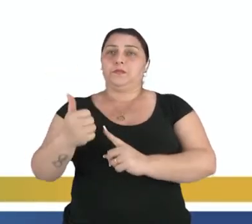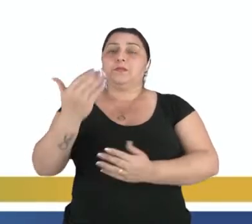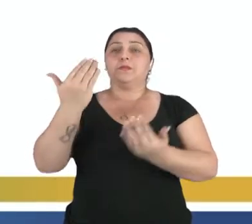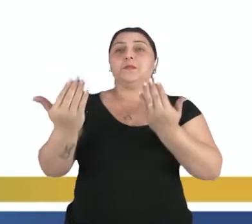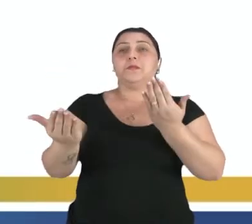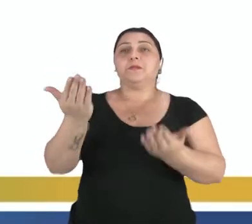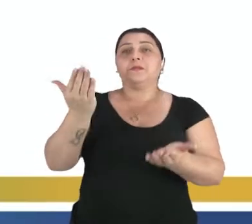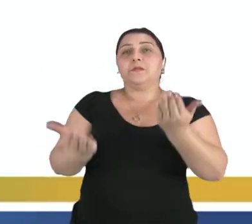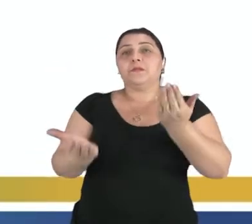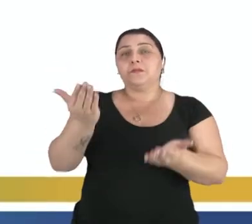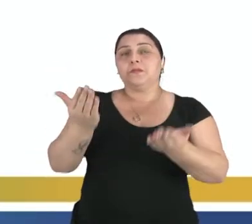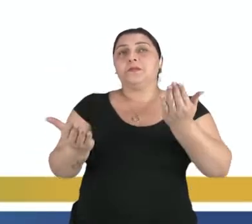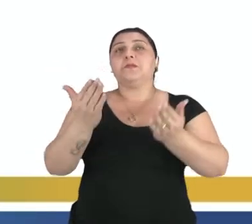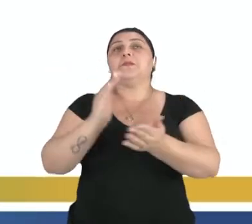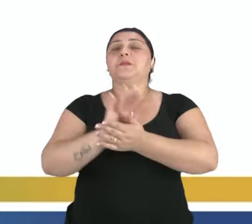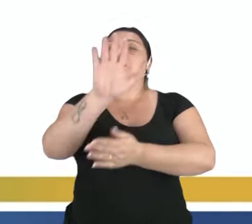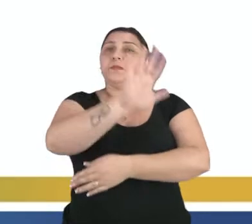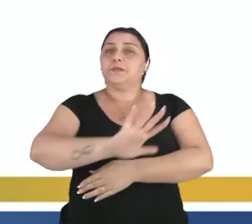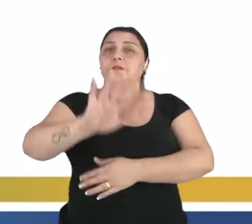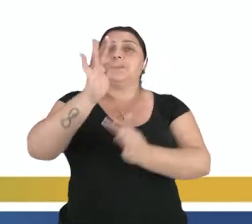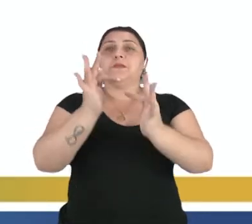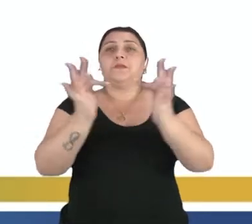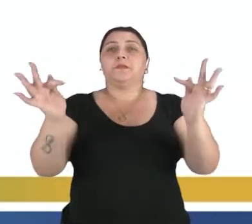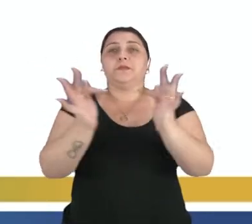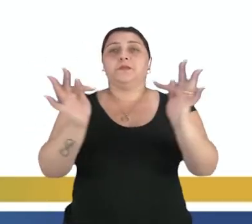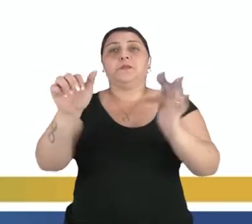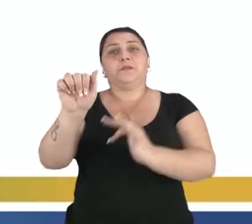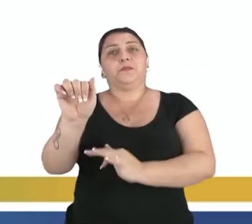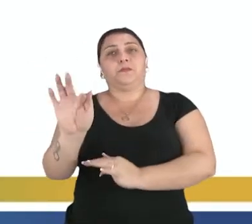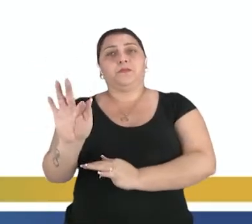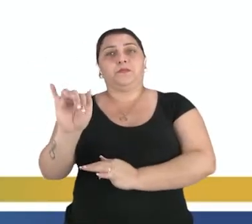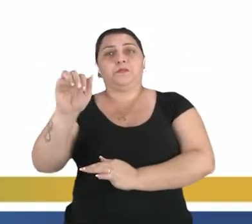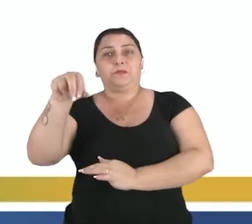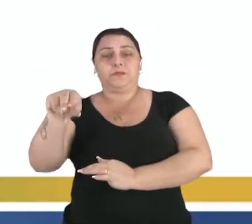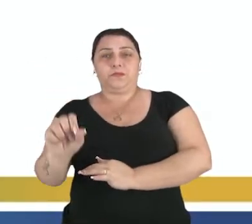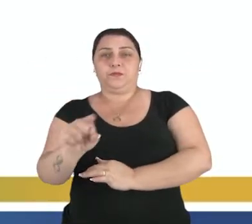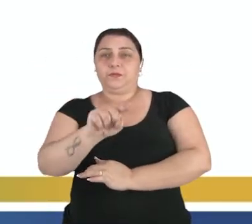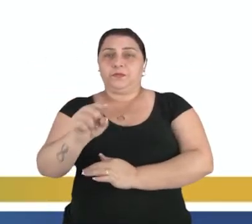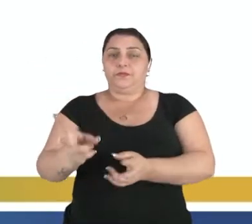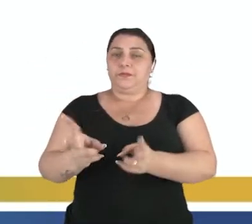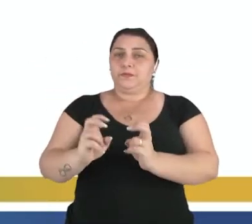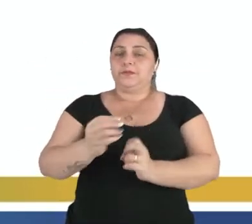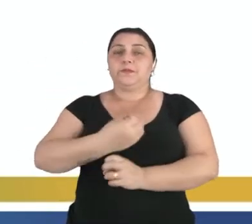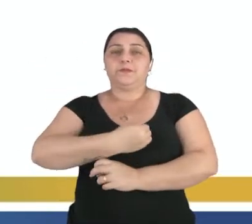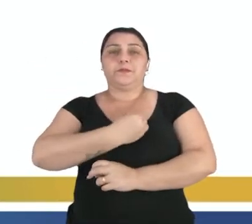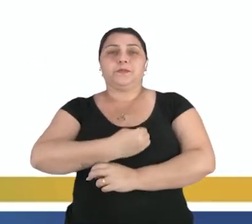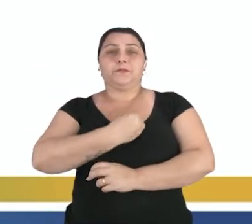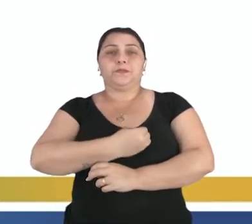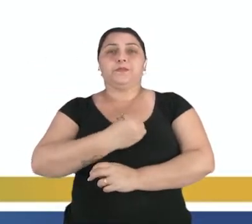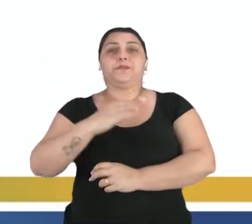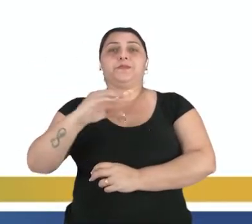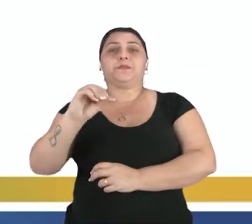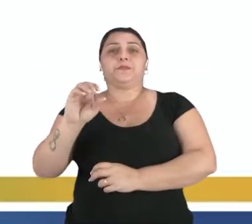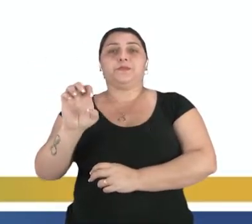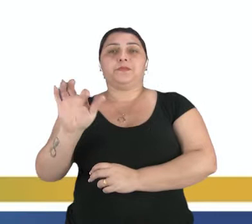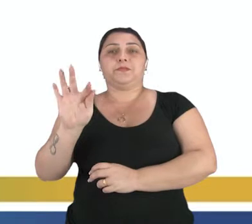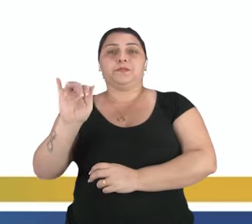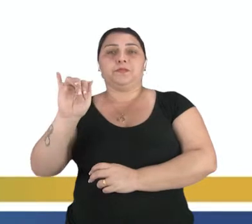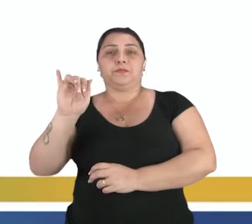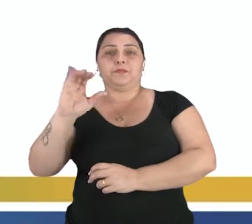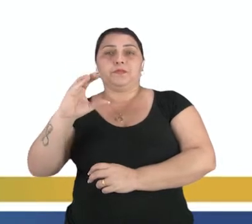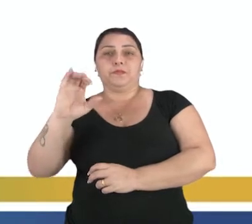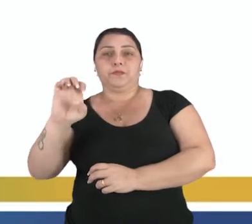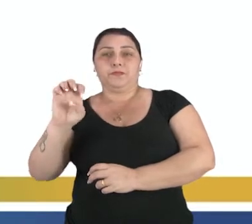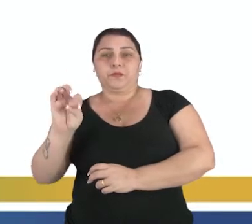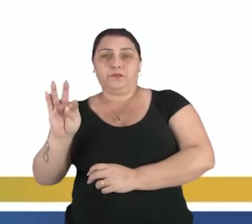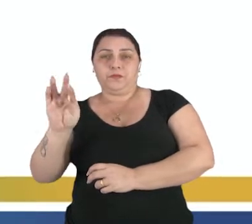comparativo com a generalização da função afim, você vai perceber a presença do coeficiente a e